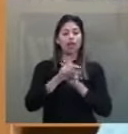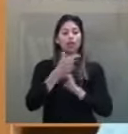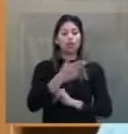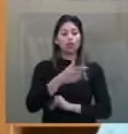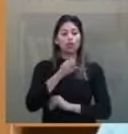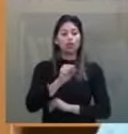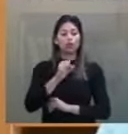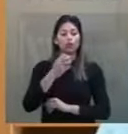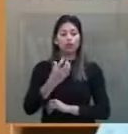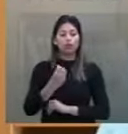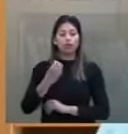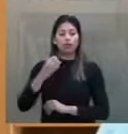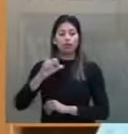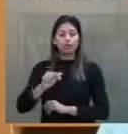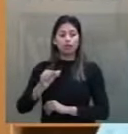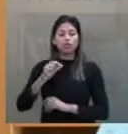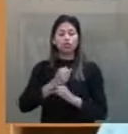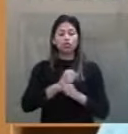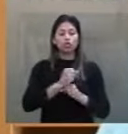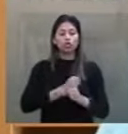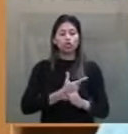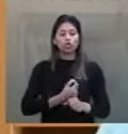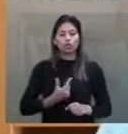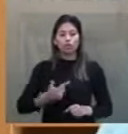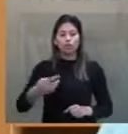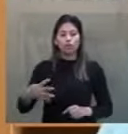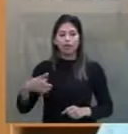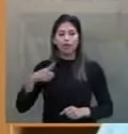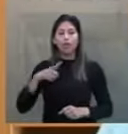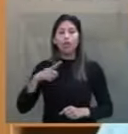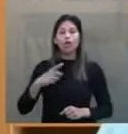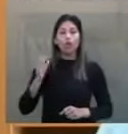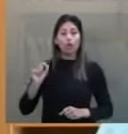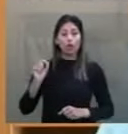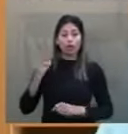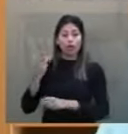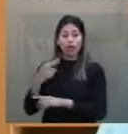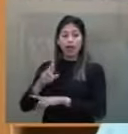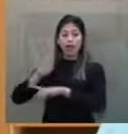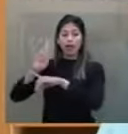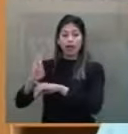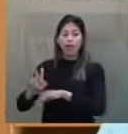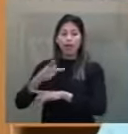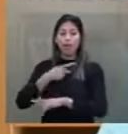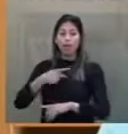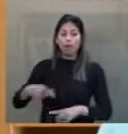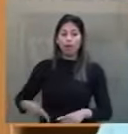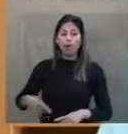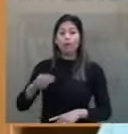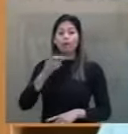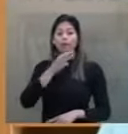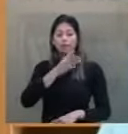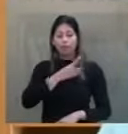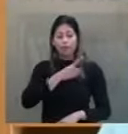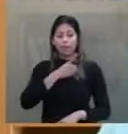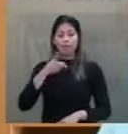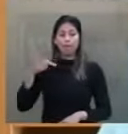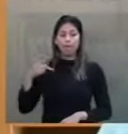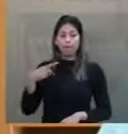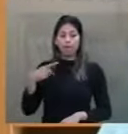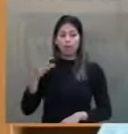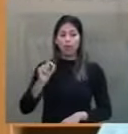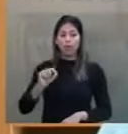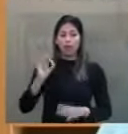capacidade postulatória dos defensores públicos independem da inscrição na